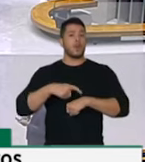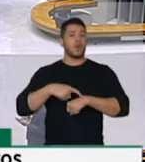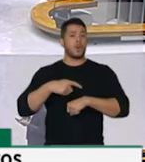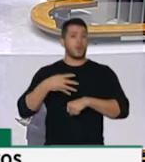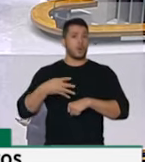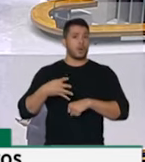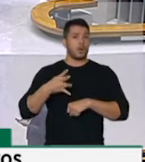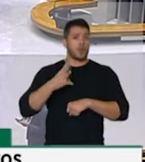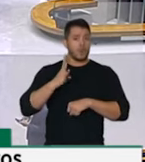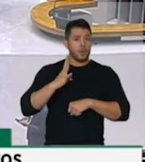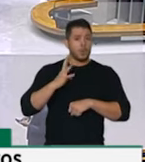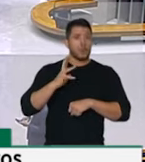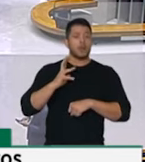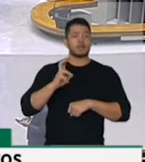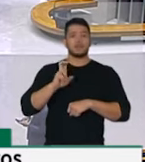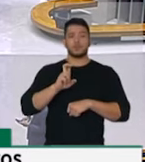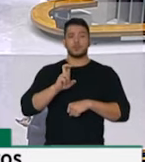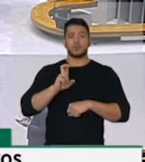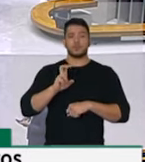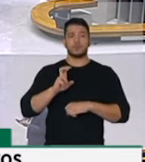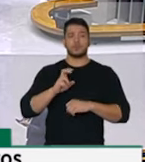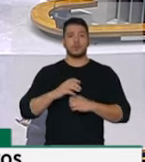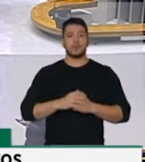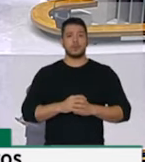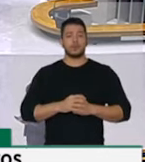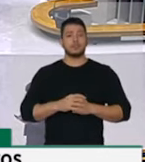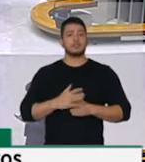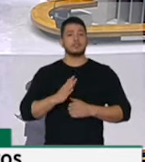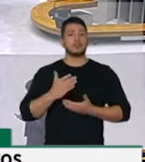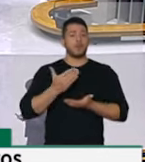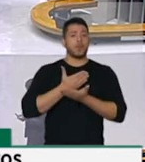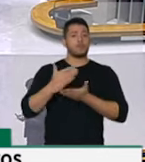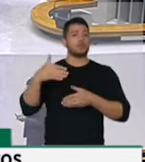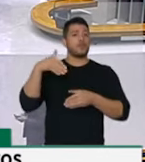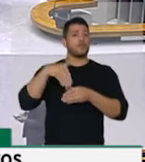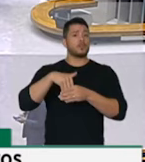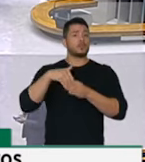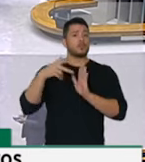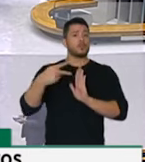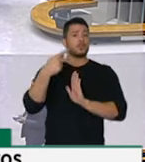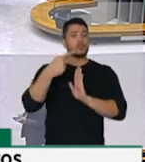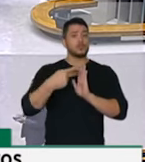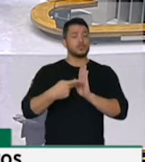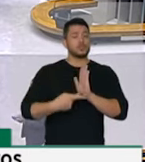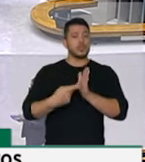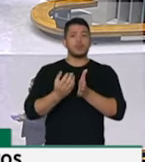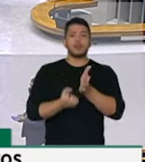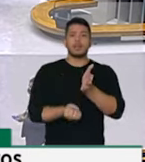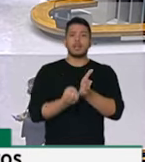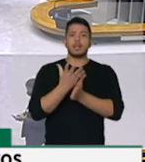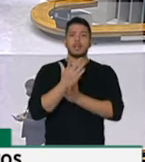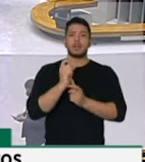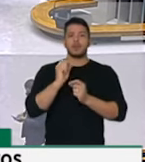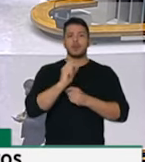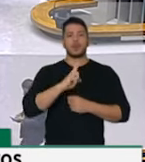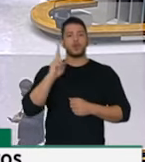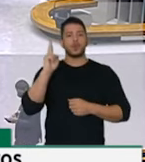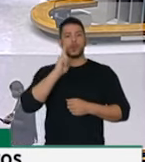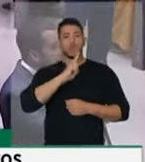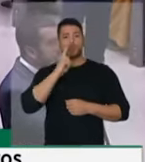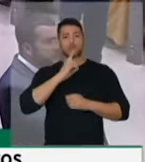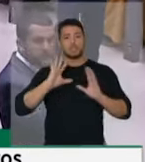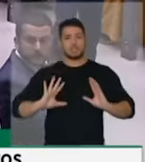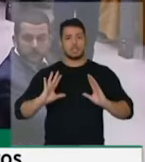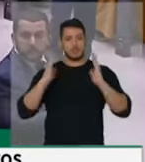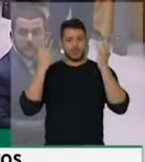Em votação, a subimento da tarde, está em votação o projeto que cria o programa de emergencial de retomada do setor